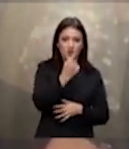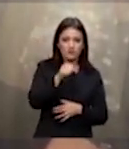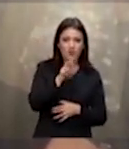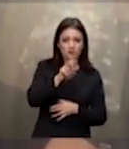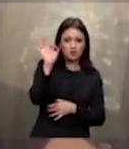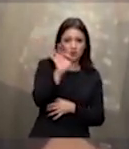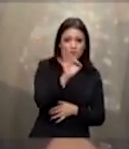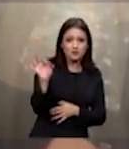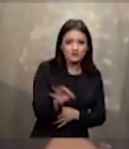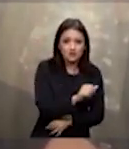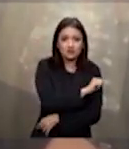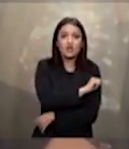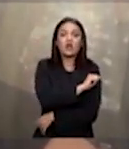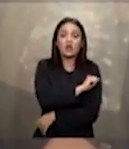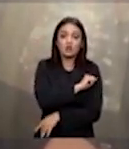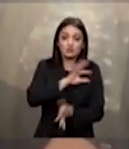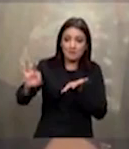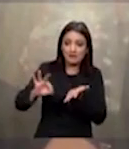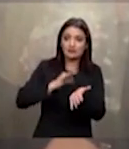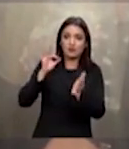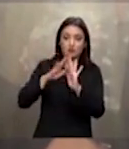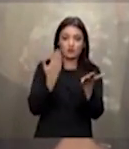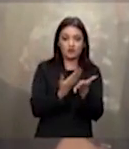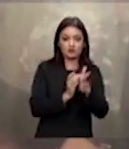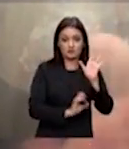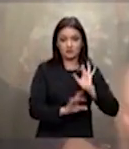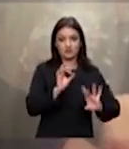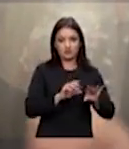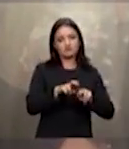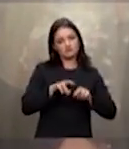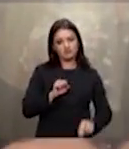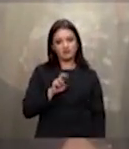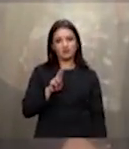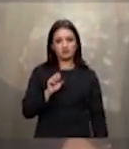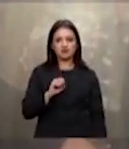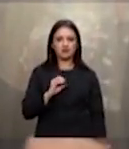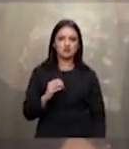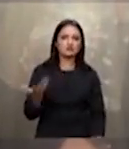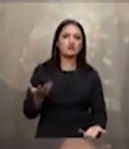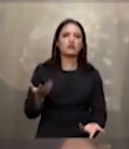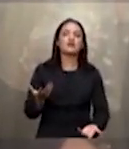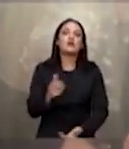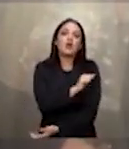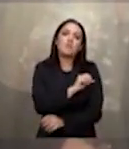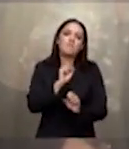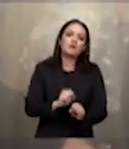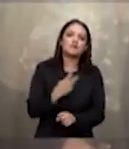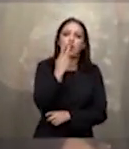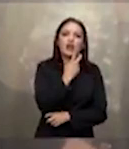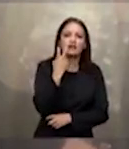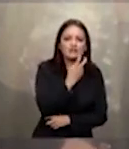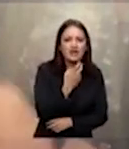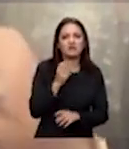educação especial no censo escolar de 2020 esses alunos podem ser oralizados outros implantados com